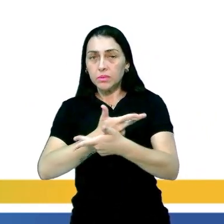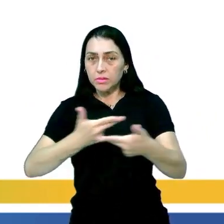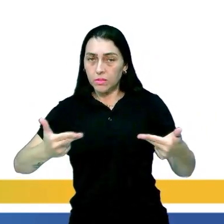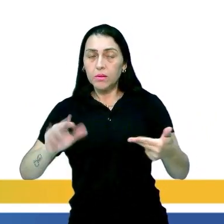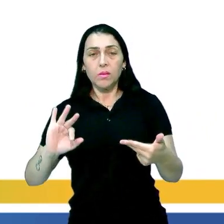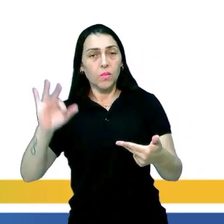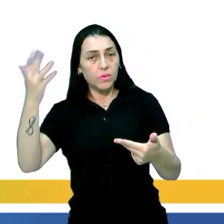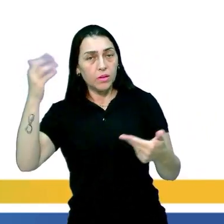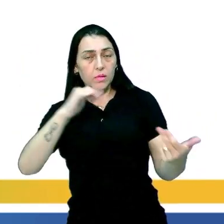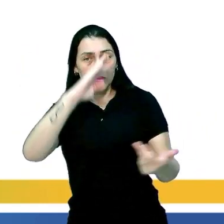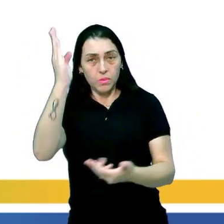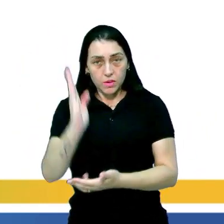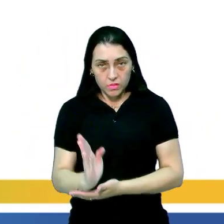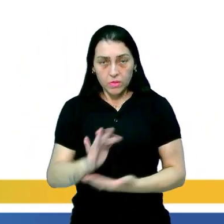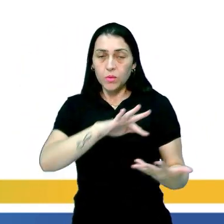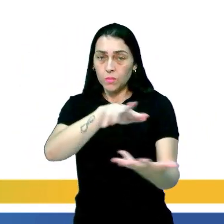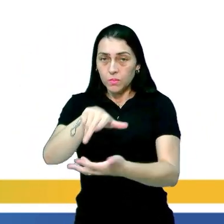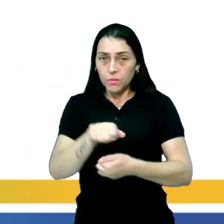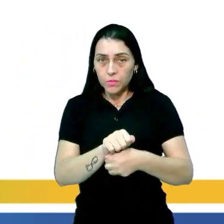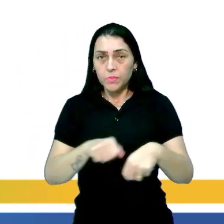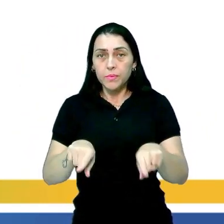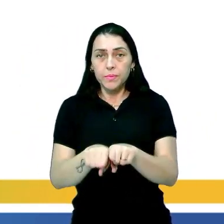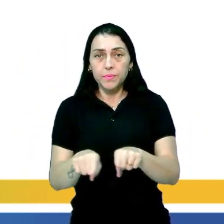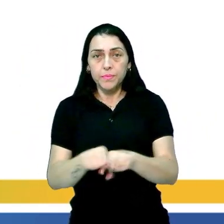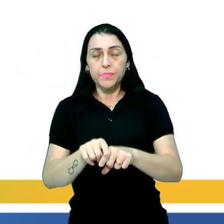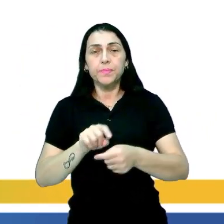que estão acontecendo no Brasil e no mundo.